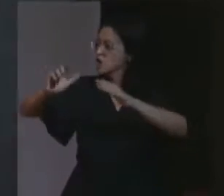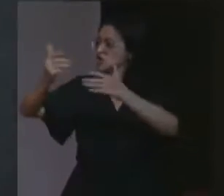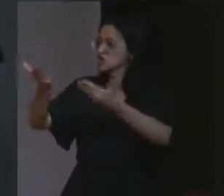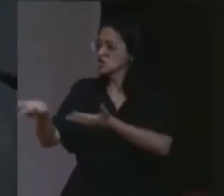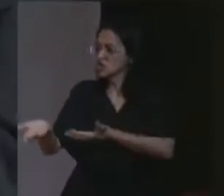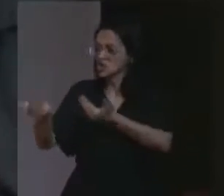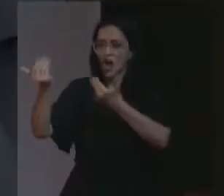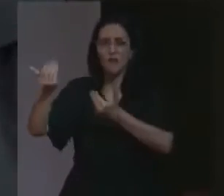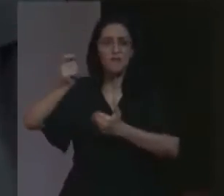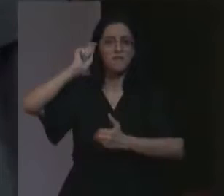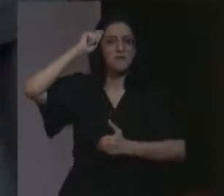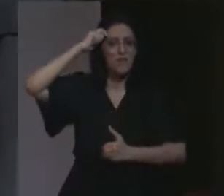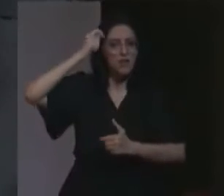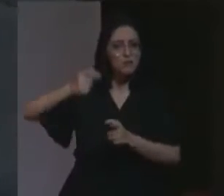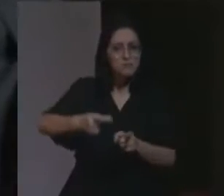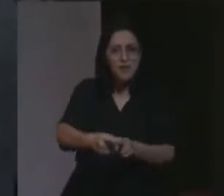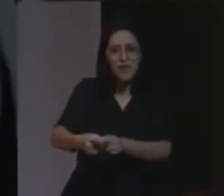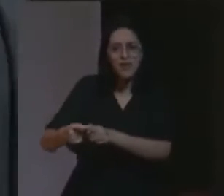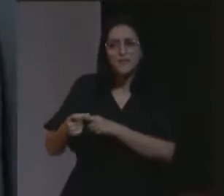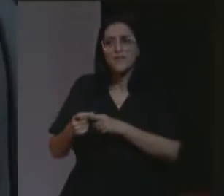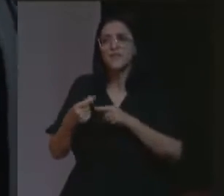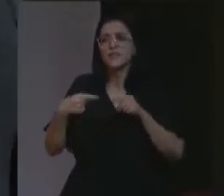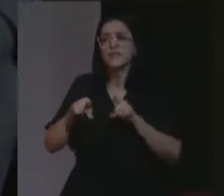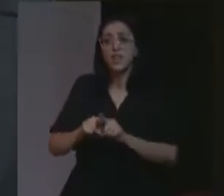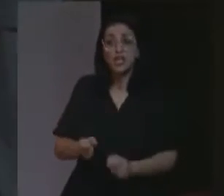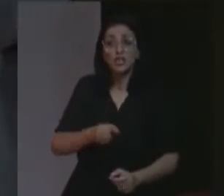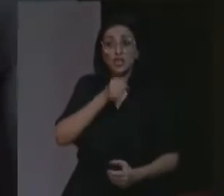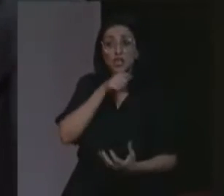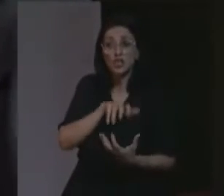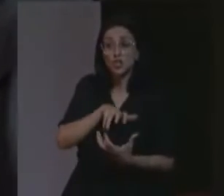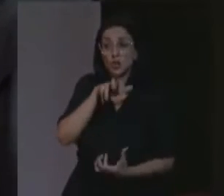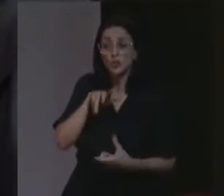alcançou negros na periferia, ela alcançou idosos.